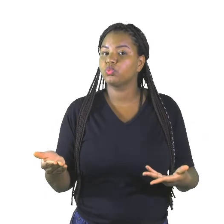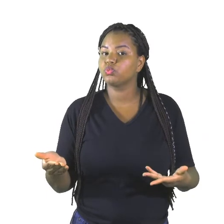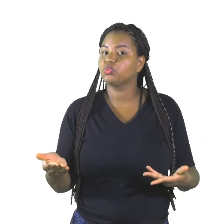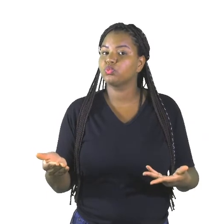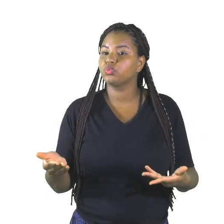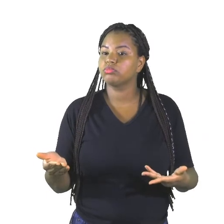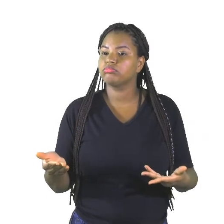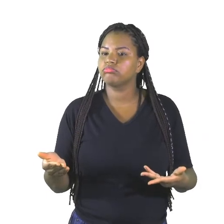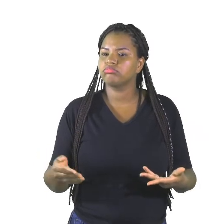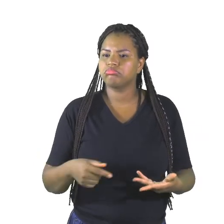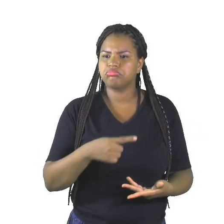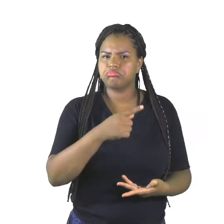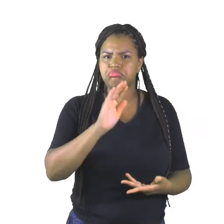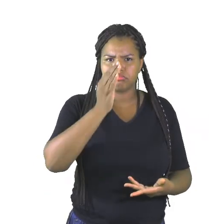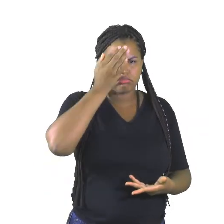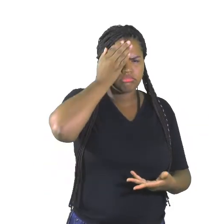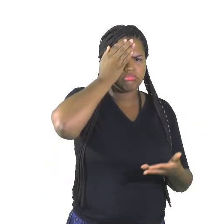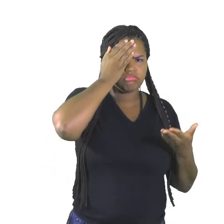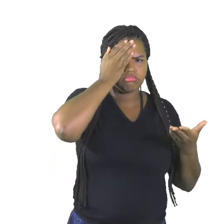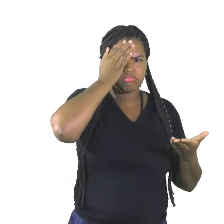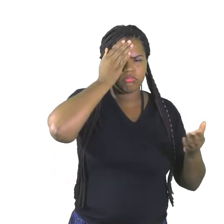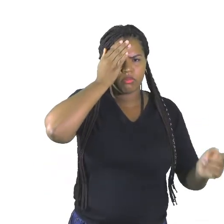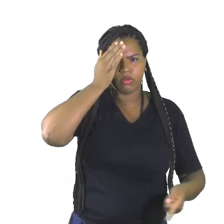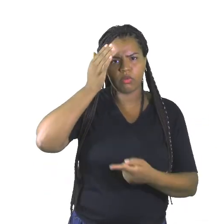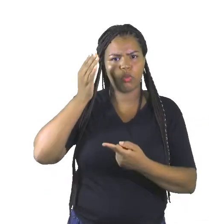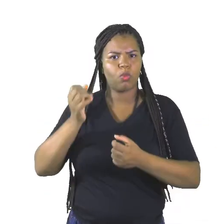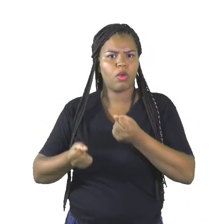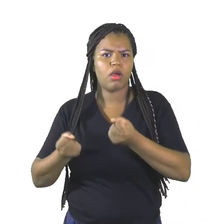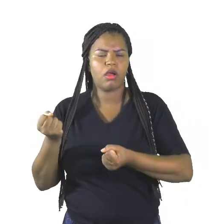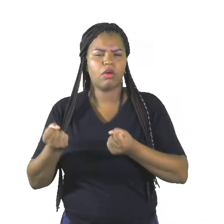É pirata ou carro?